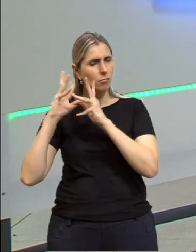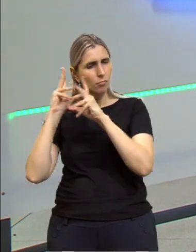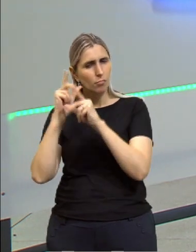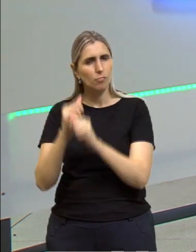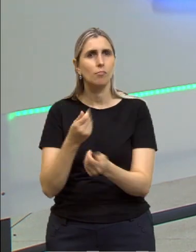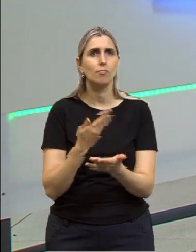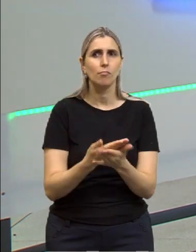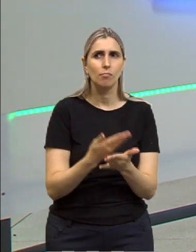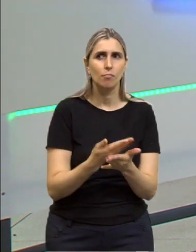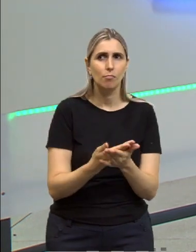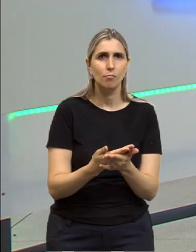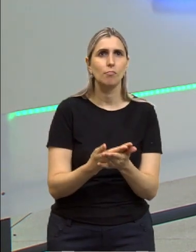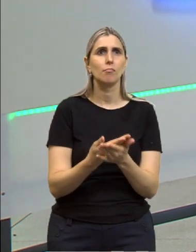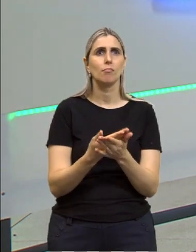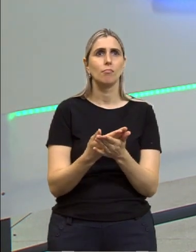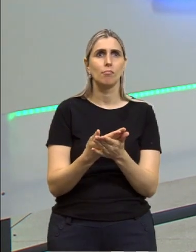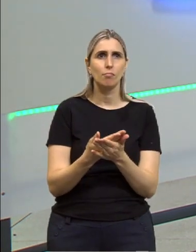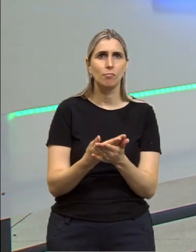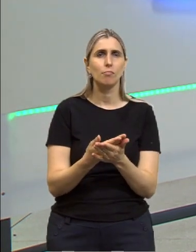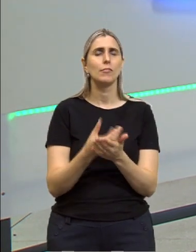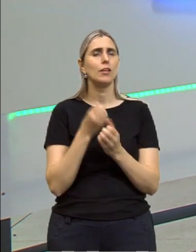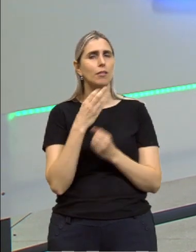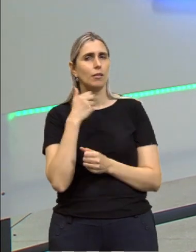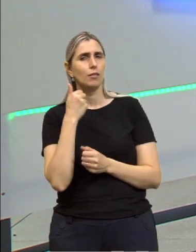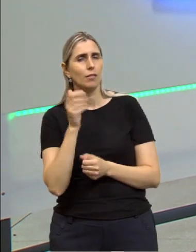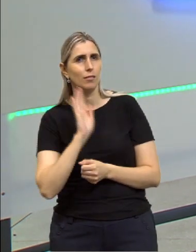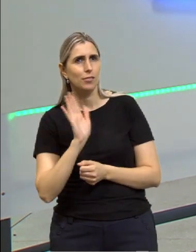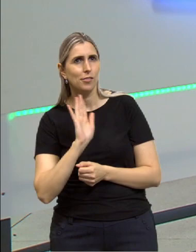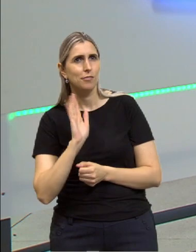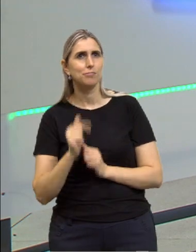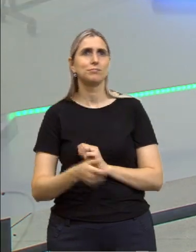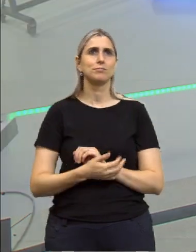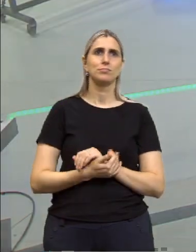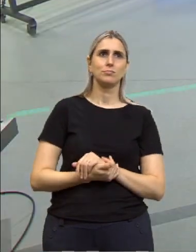aulas e vamos lá, fiquem bem, tchau, tchau.